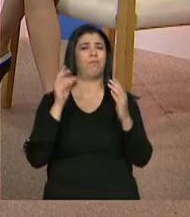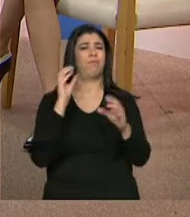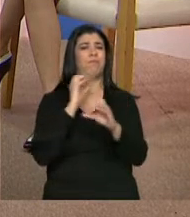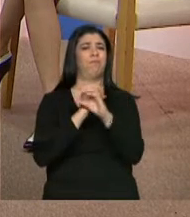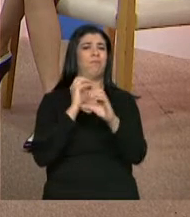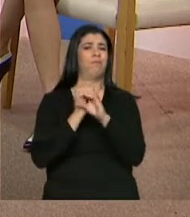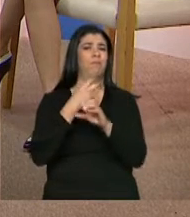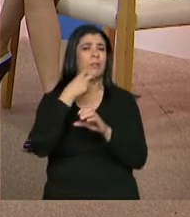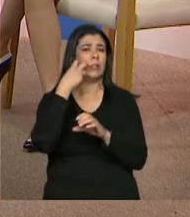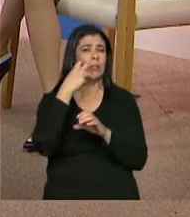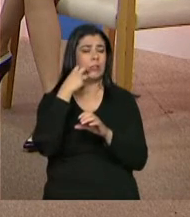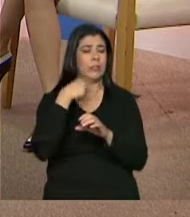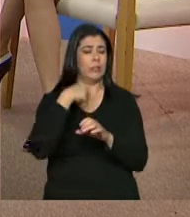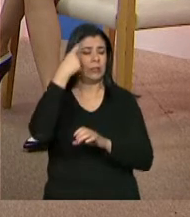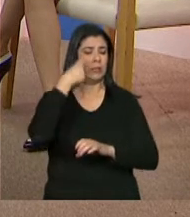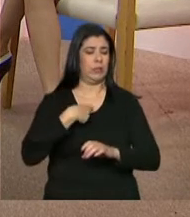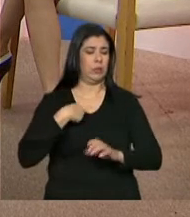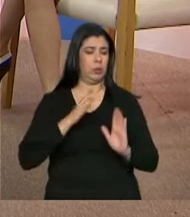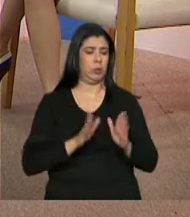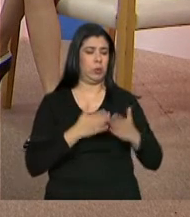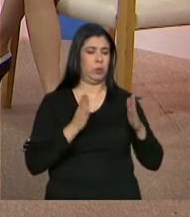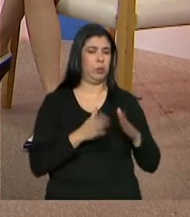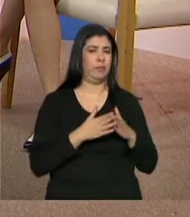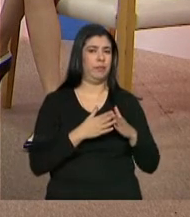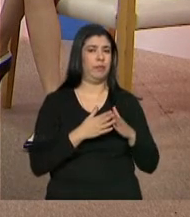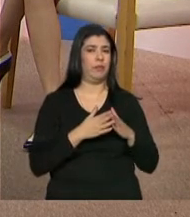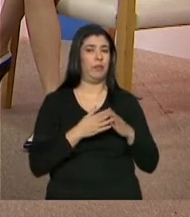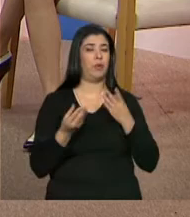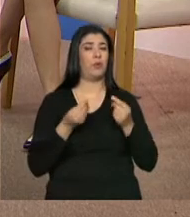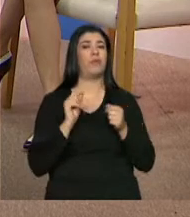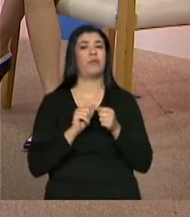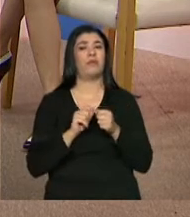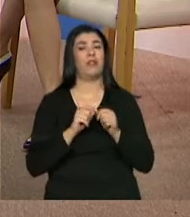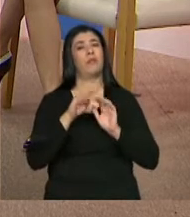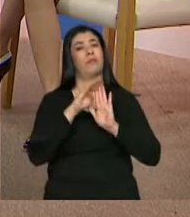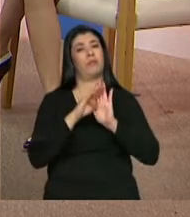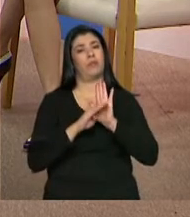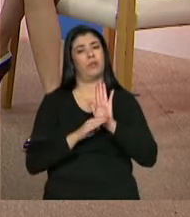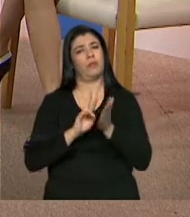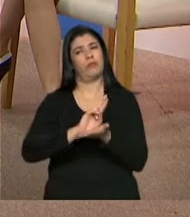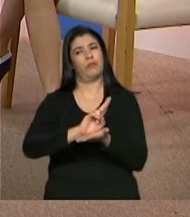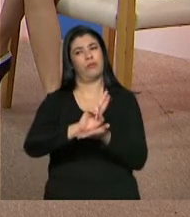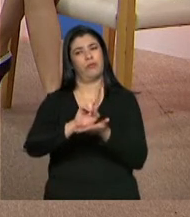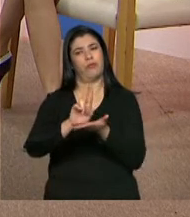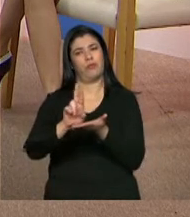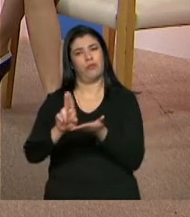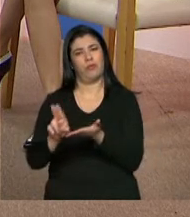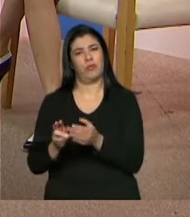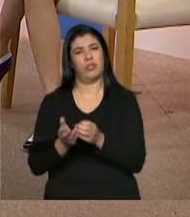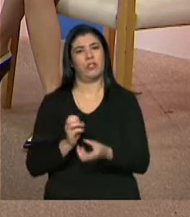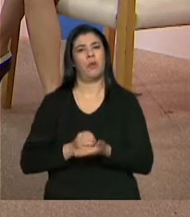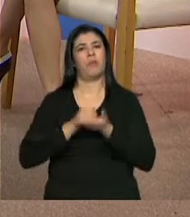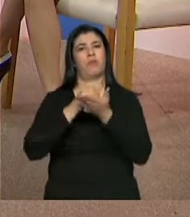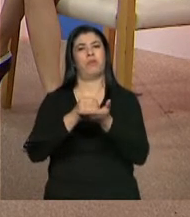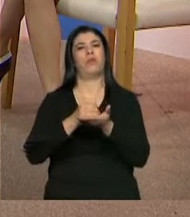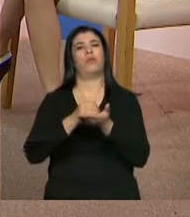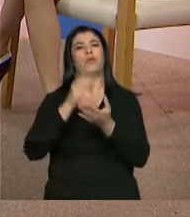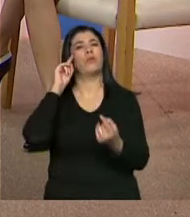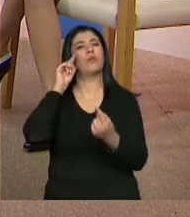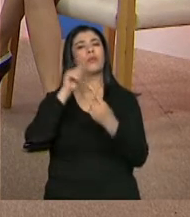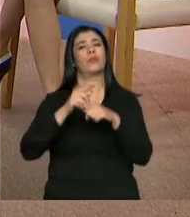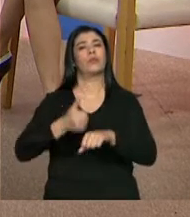vergonha da sua situação, então são várias ofertas que o Estado tem que dar e valorizar,